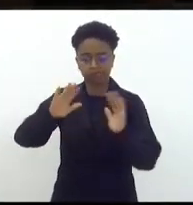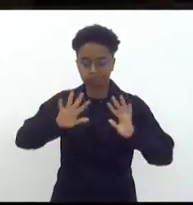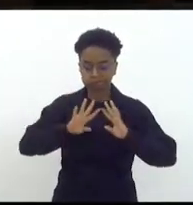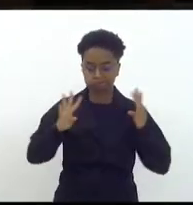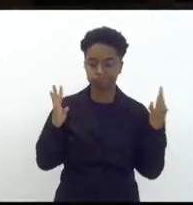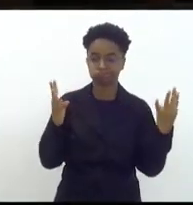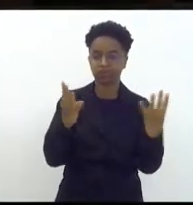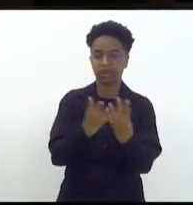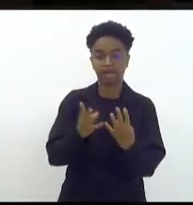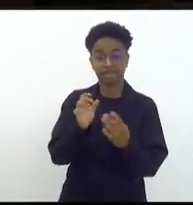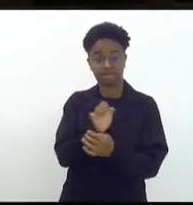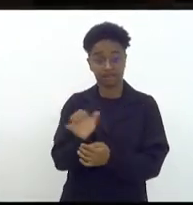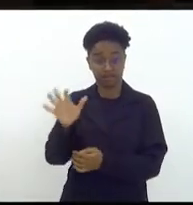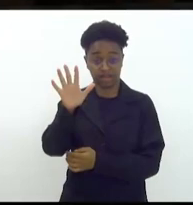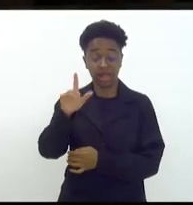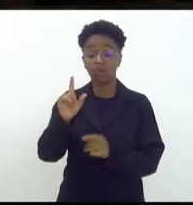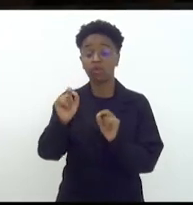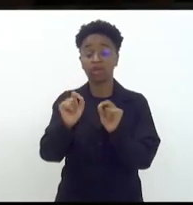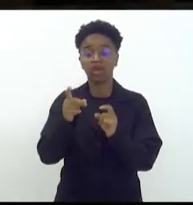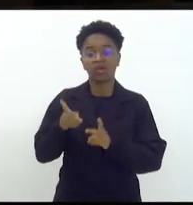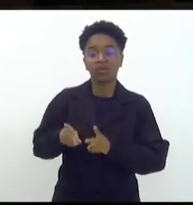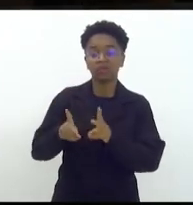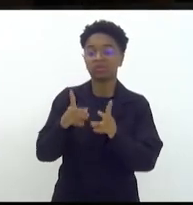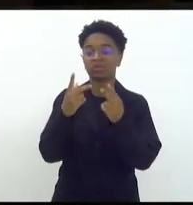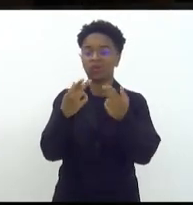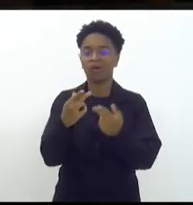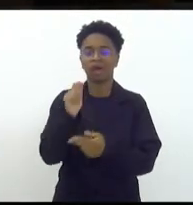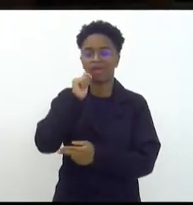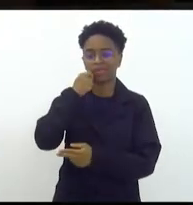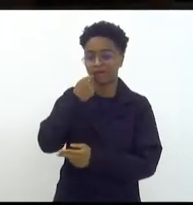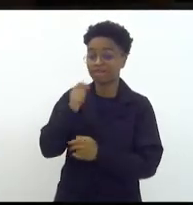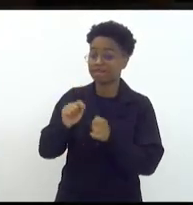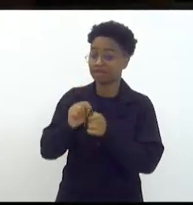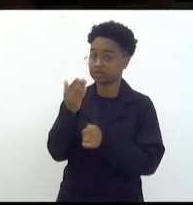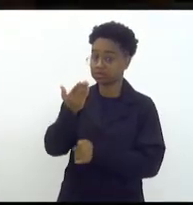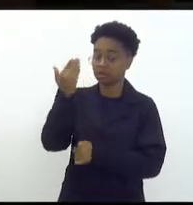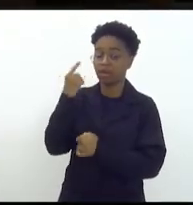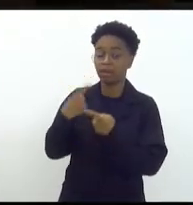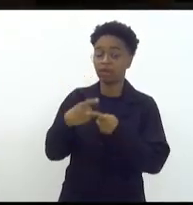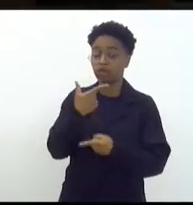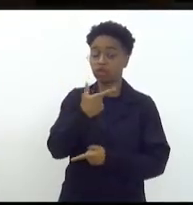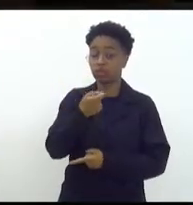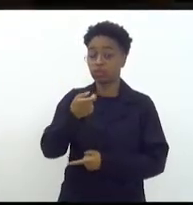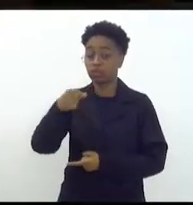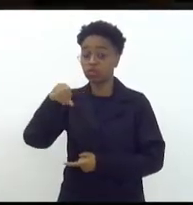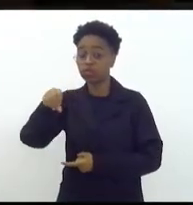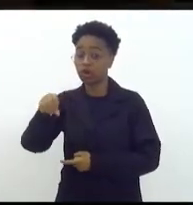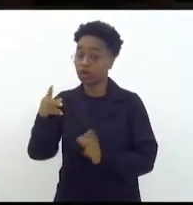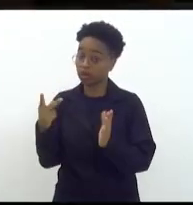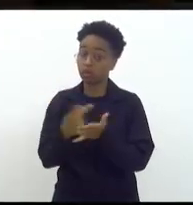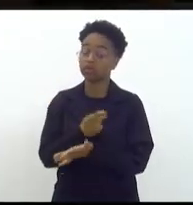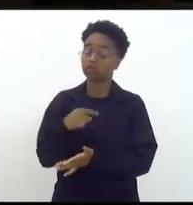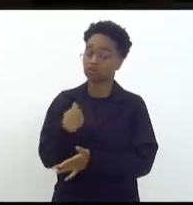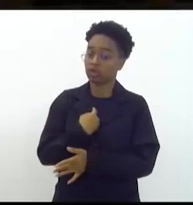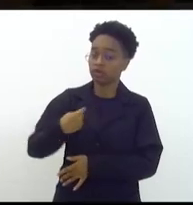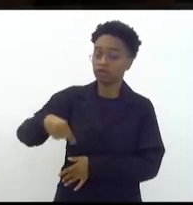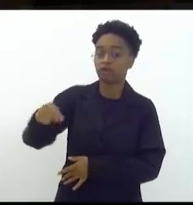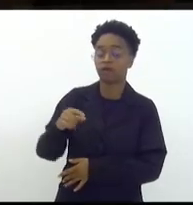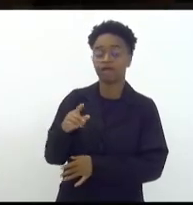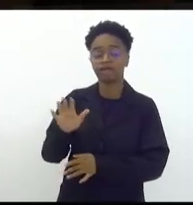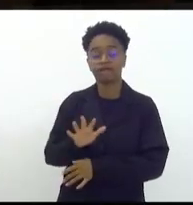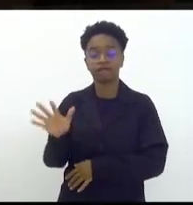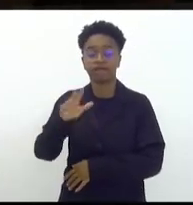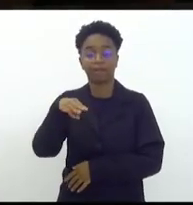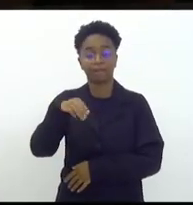daquilo que o Eduardo Paes fez lá atrás é importante dizer que em 2009 a gente estava lá na Maré falando